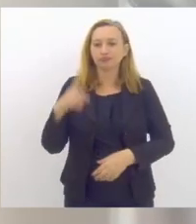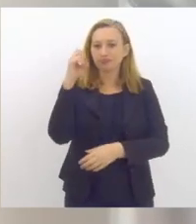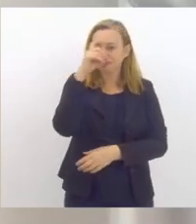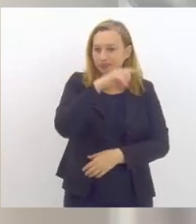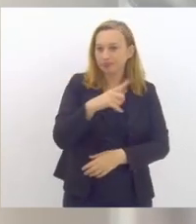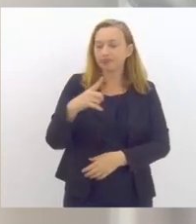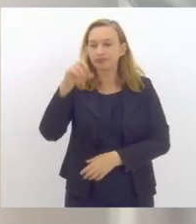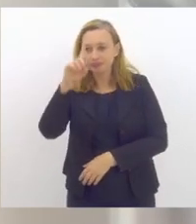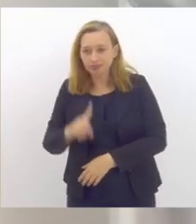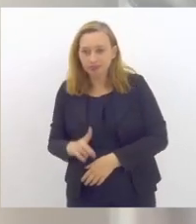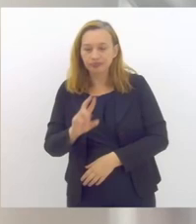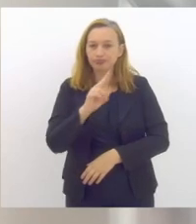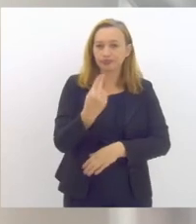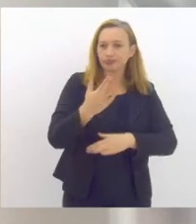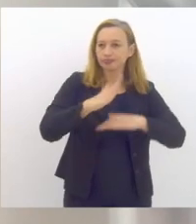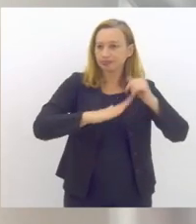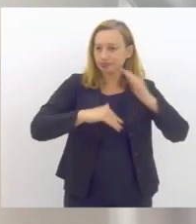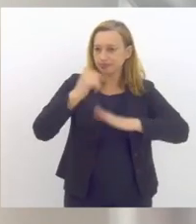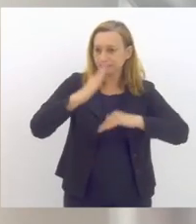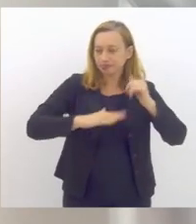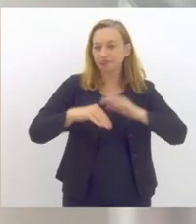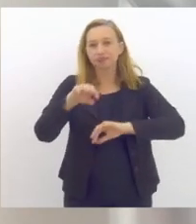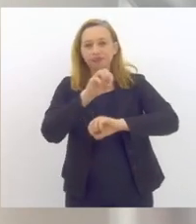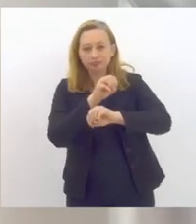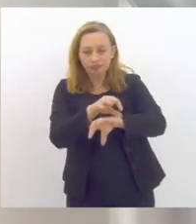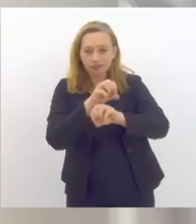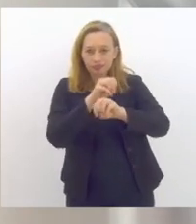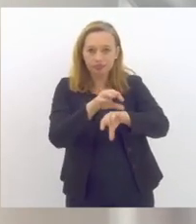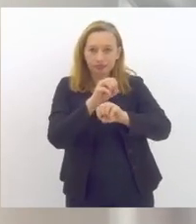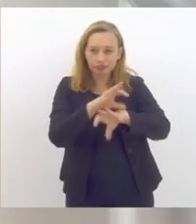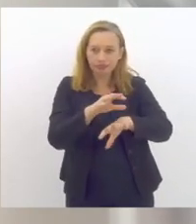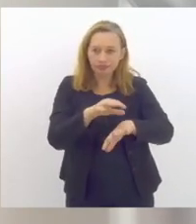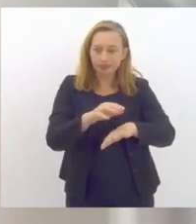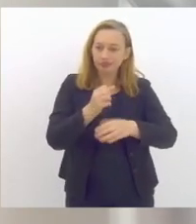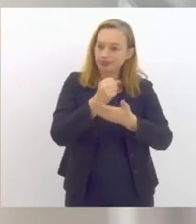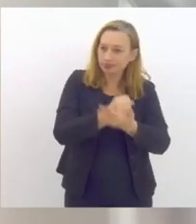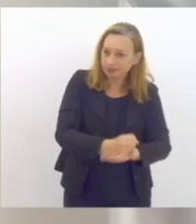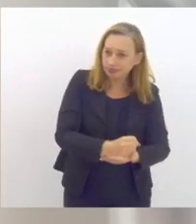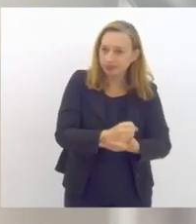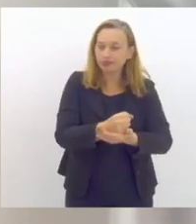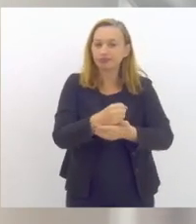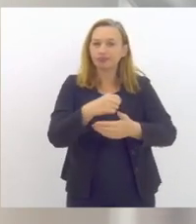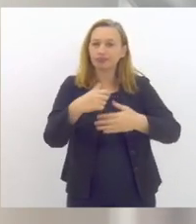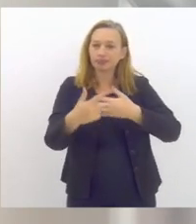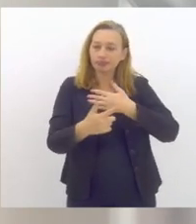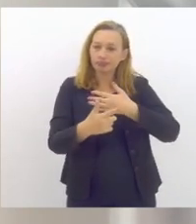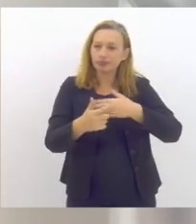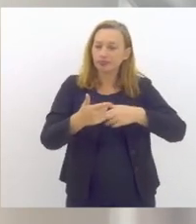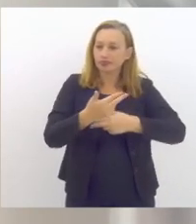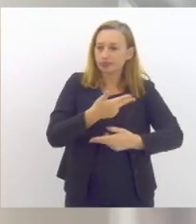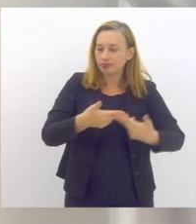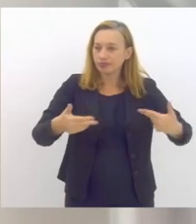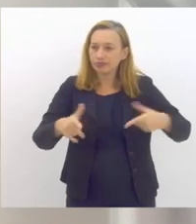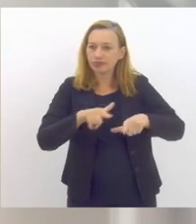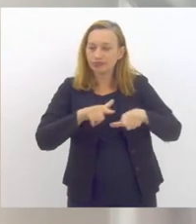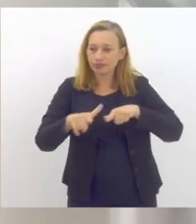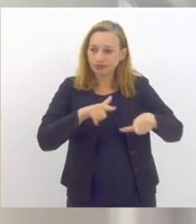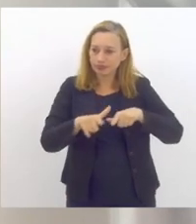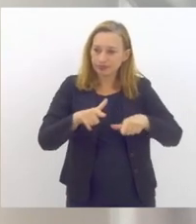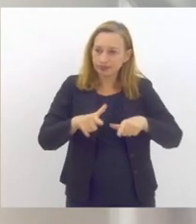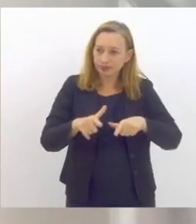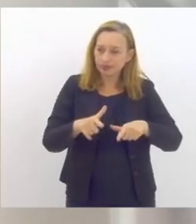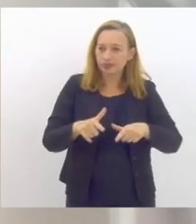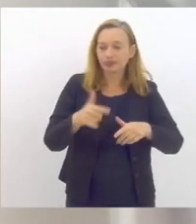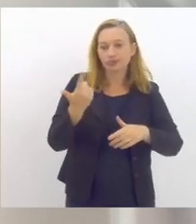diretor ou o profissional de educação, sobrecarregados pelo conjunto de funções, conseguirem fazer esses